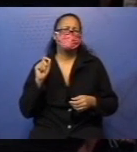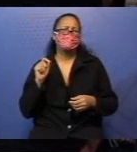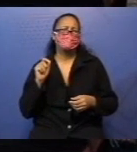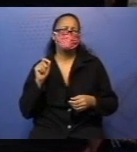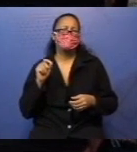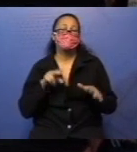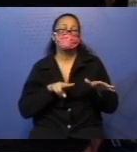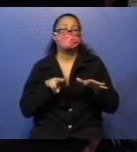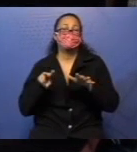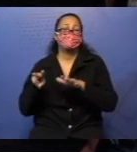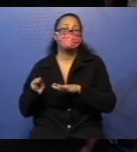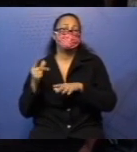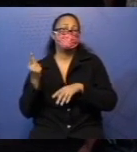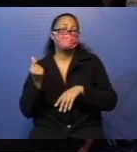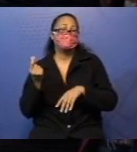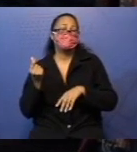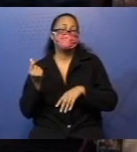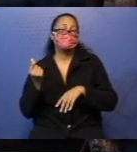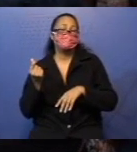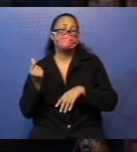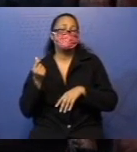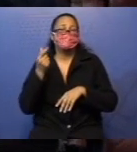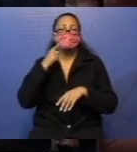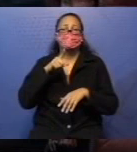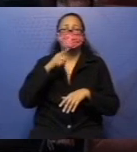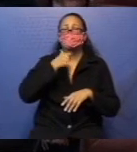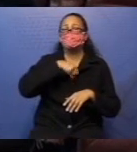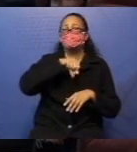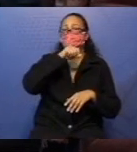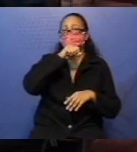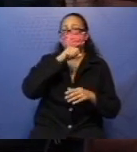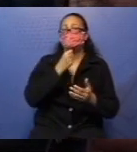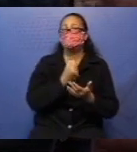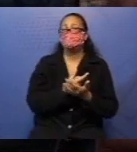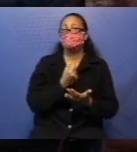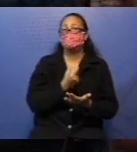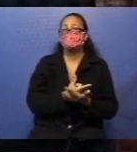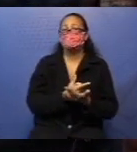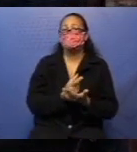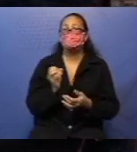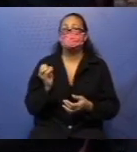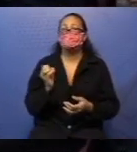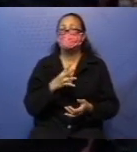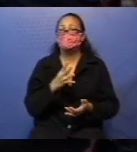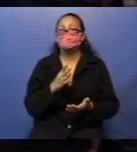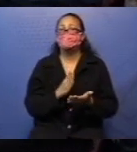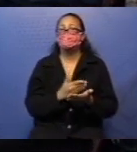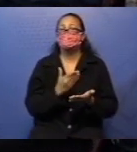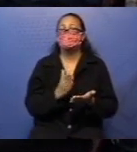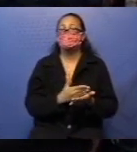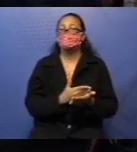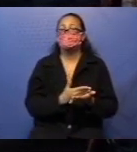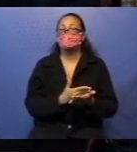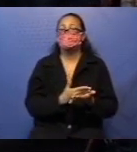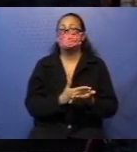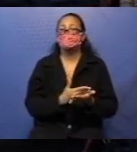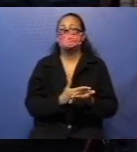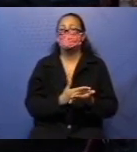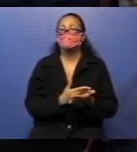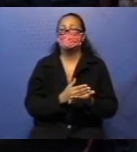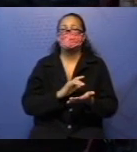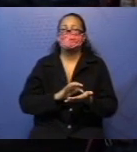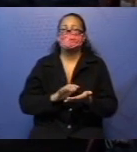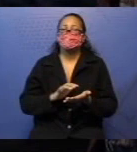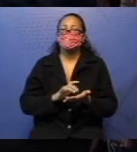minha semanada. O dinheirinho que ela ganhou do pai. Comprei uma nova revista. Em braile, claro.